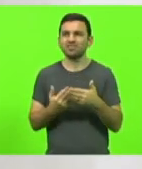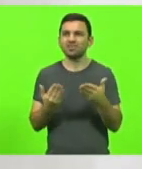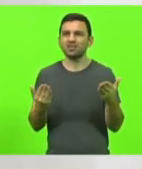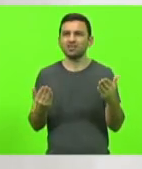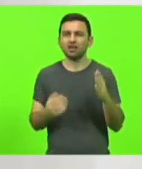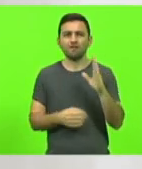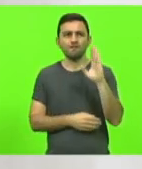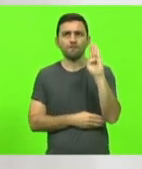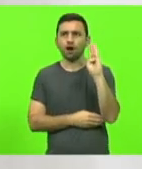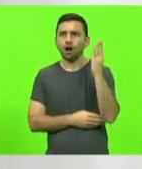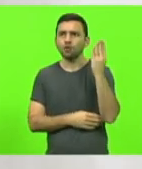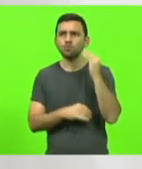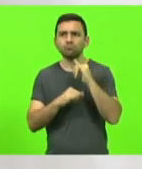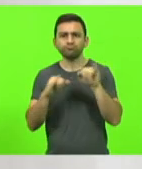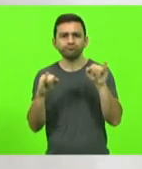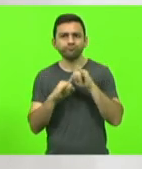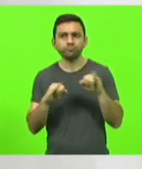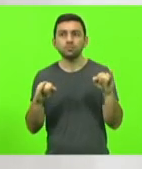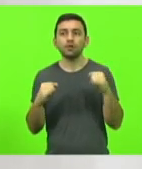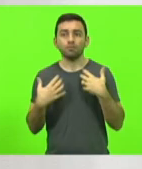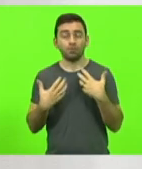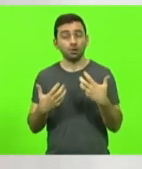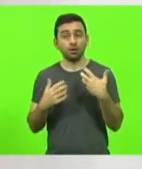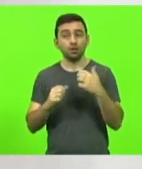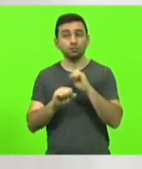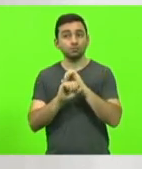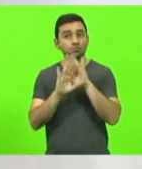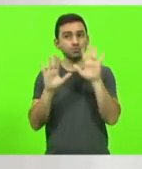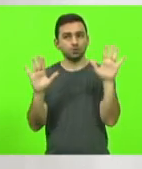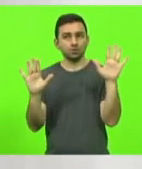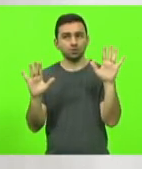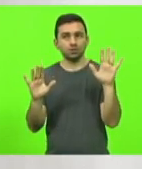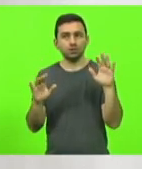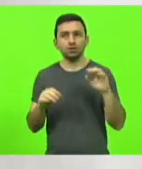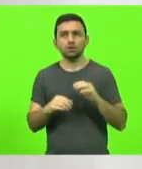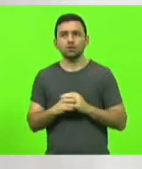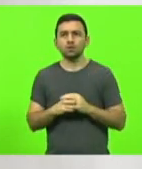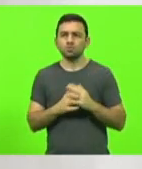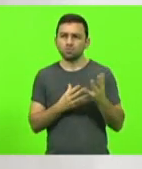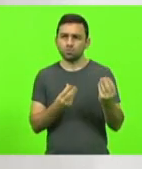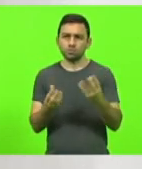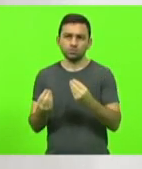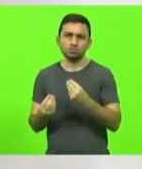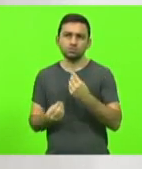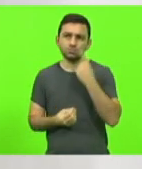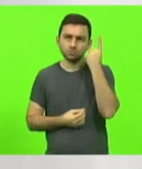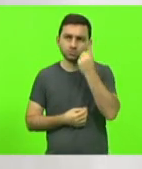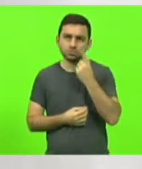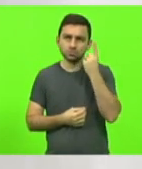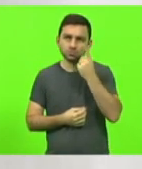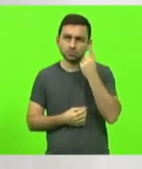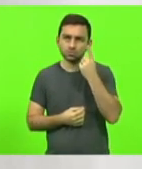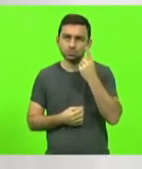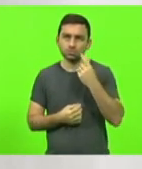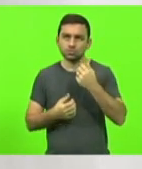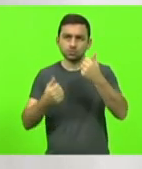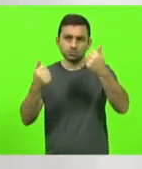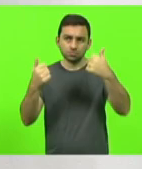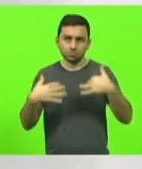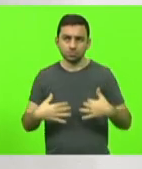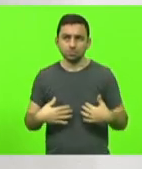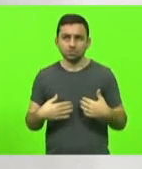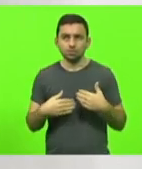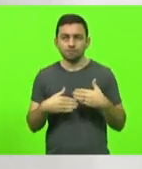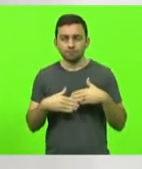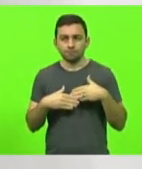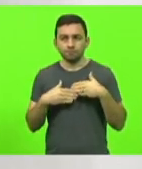fake news sobre esse assunto. Eu queria esclarecer um pouco a posição de vários deputados, alguns deputados externaram a sua posição no